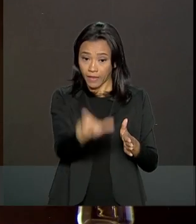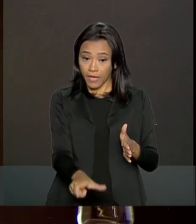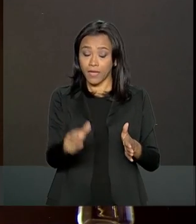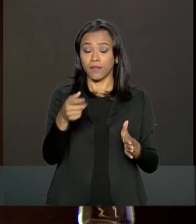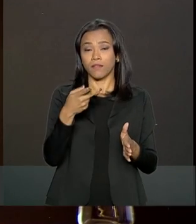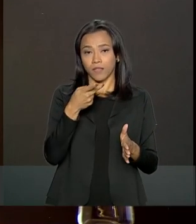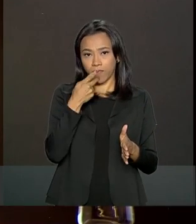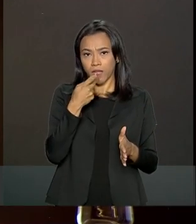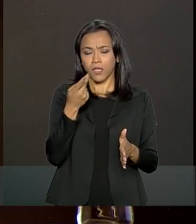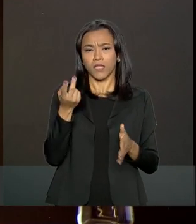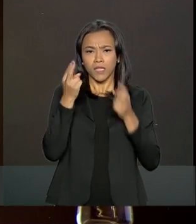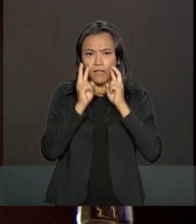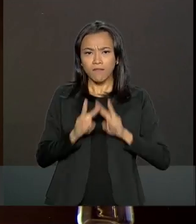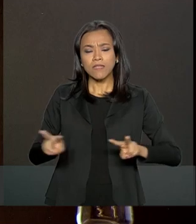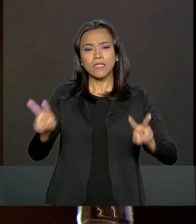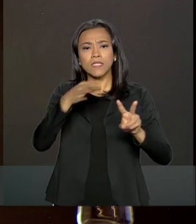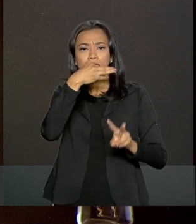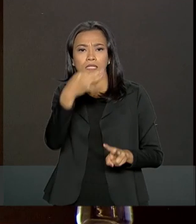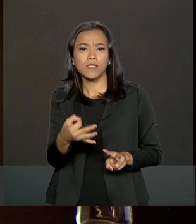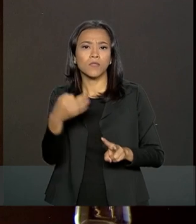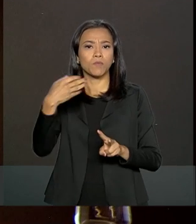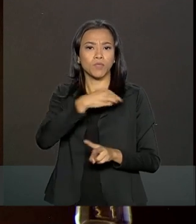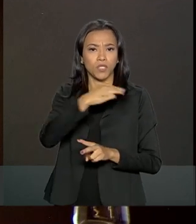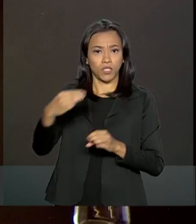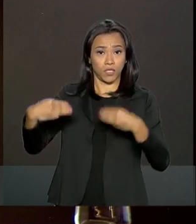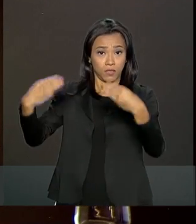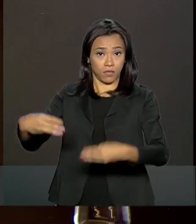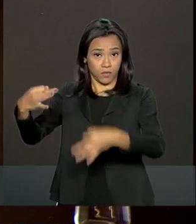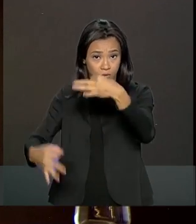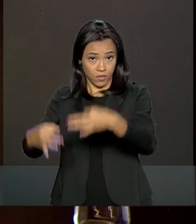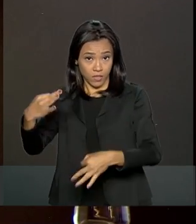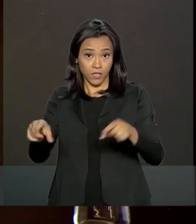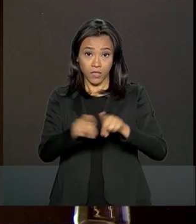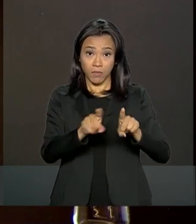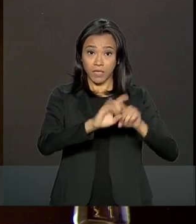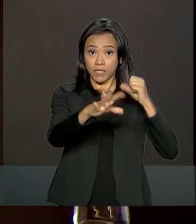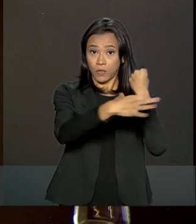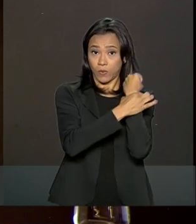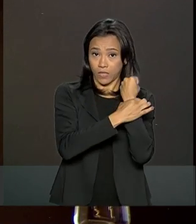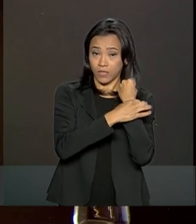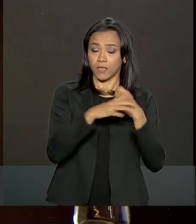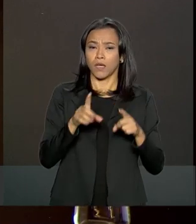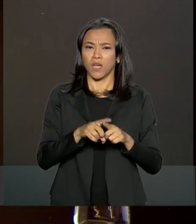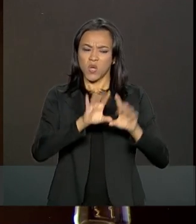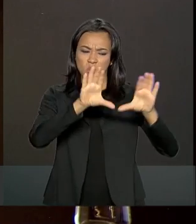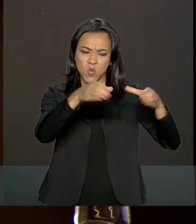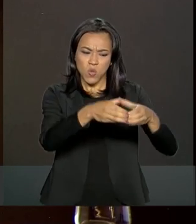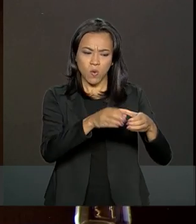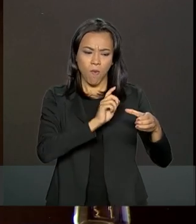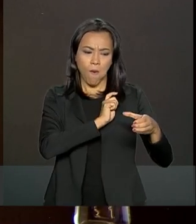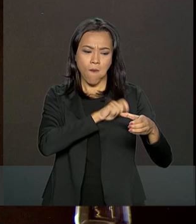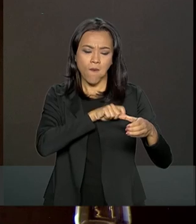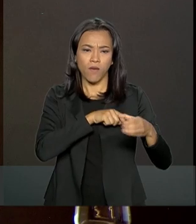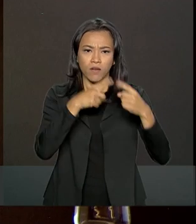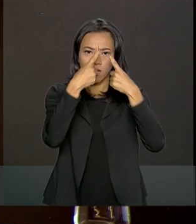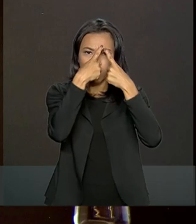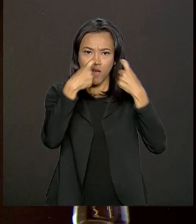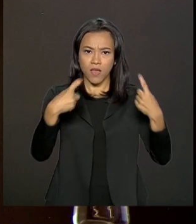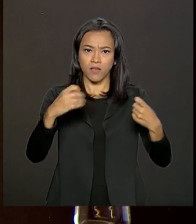Justiça e da Segurança Pública, criminalidade organizada, violenta